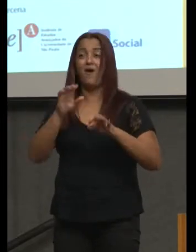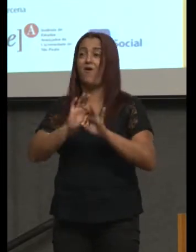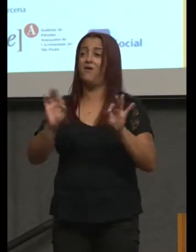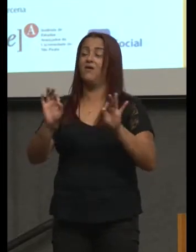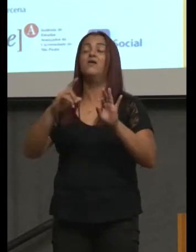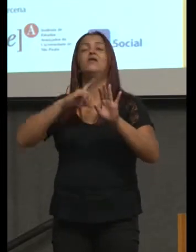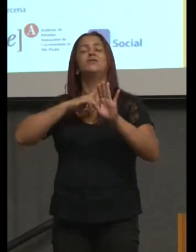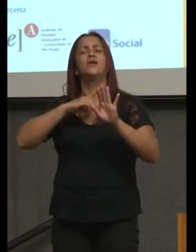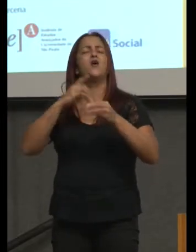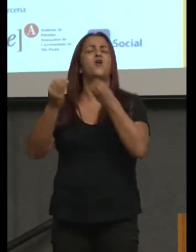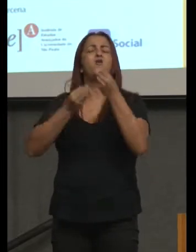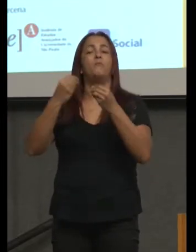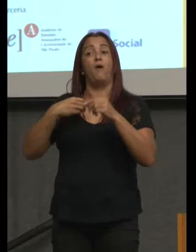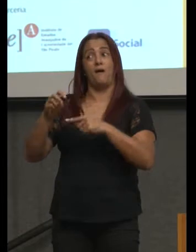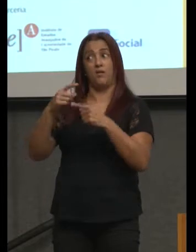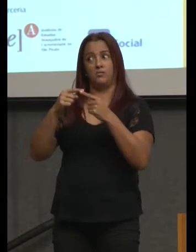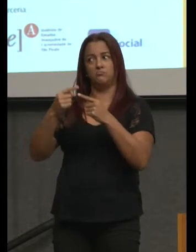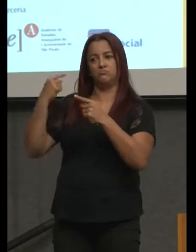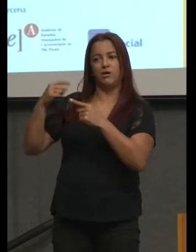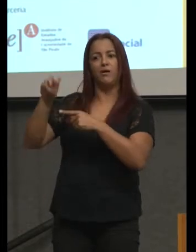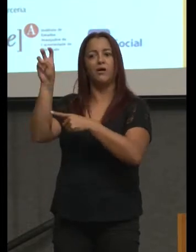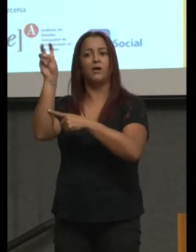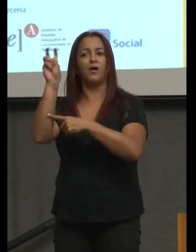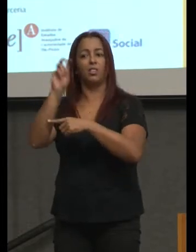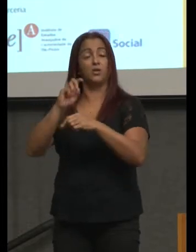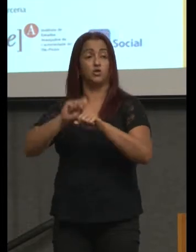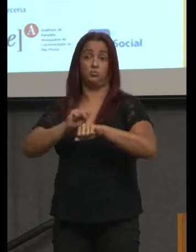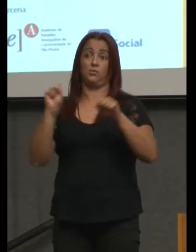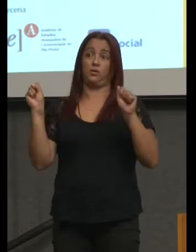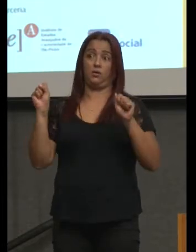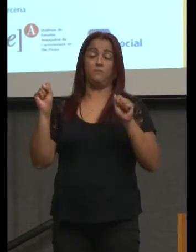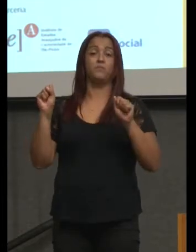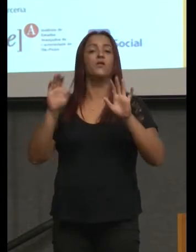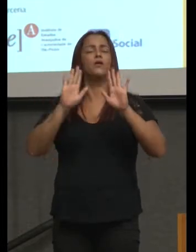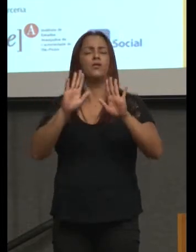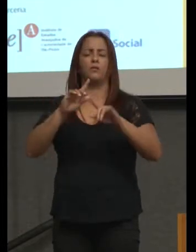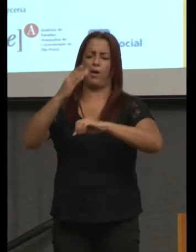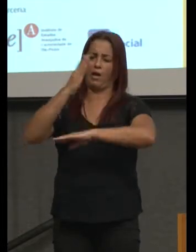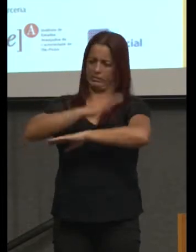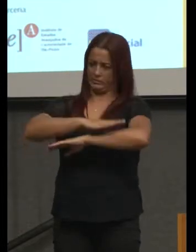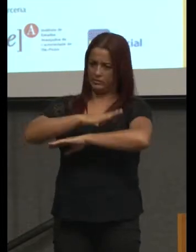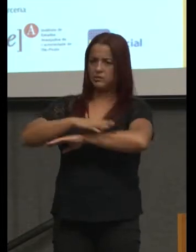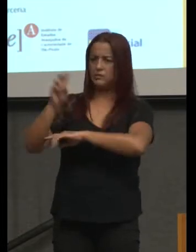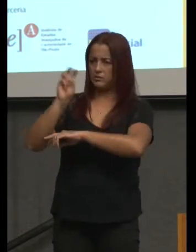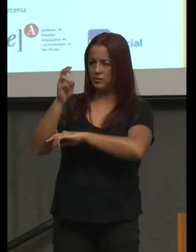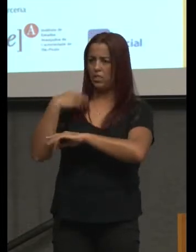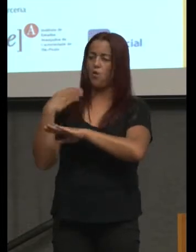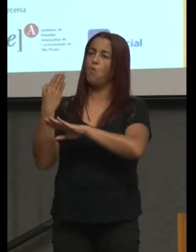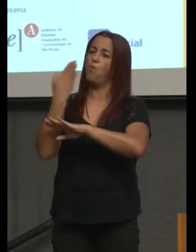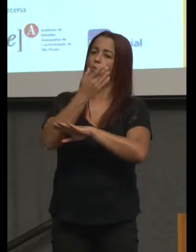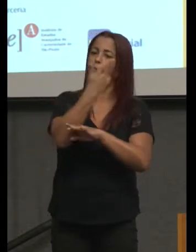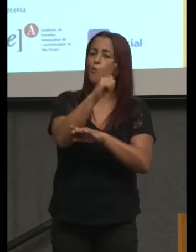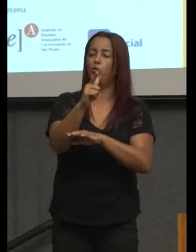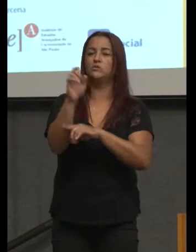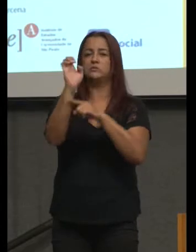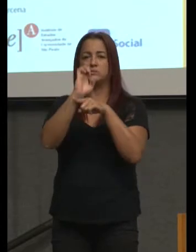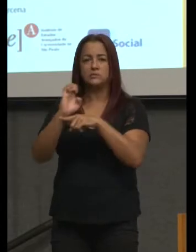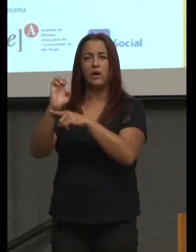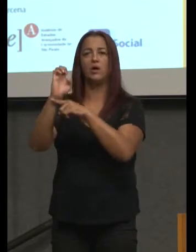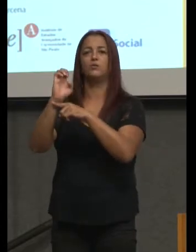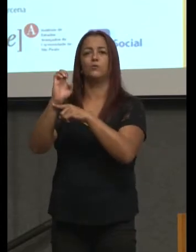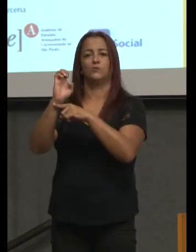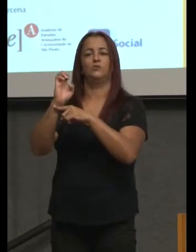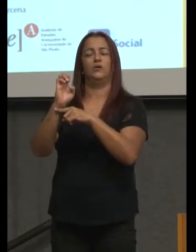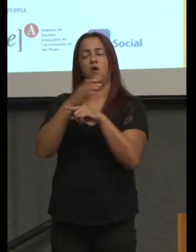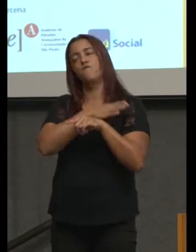Bom, isso foi na quinta de manhã. Quinta tarde, eu fui para um outro estado da federação e ontem, eu passei